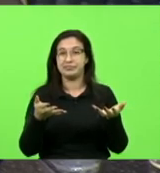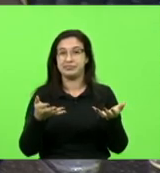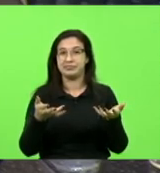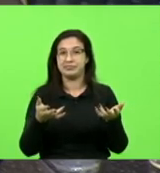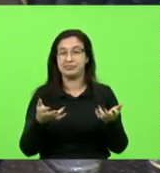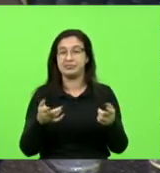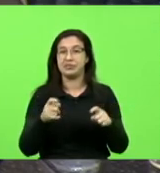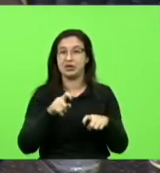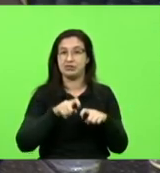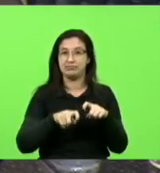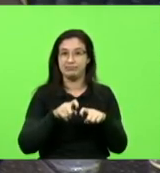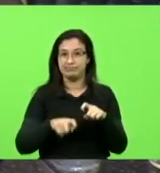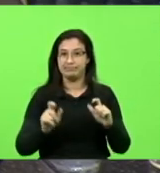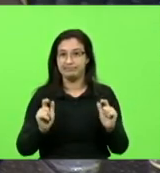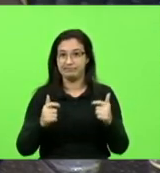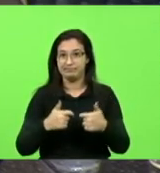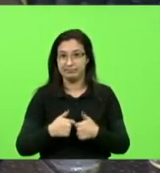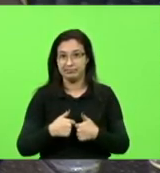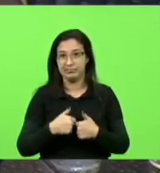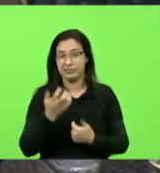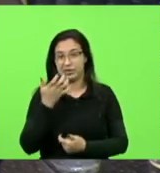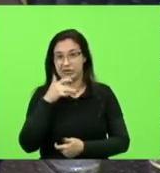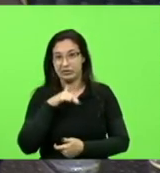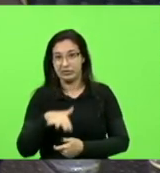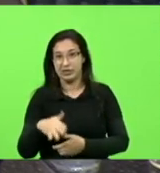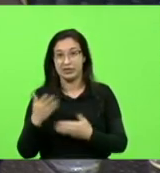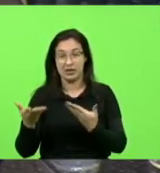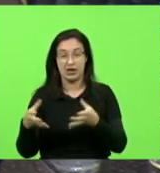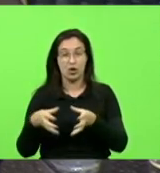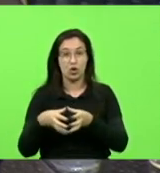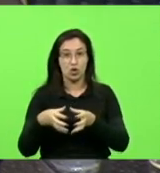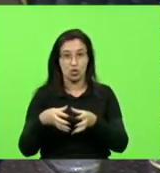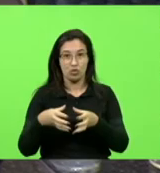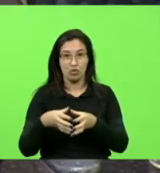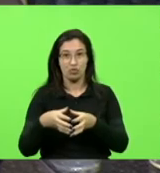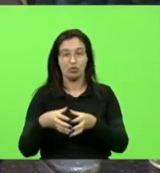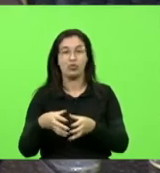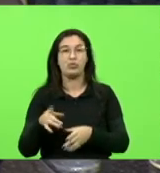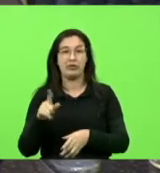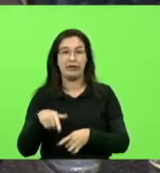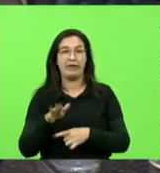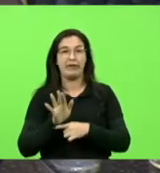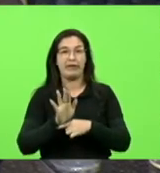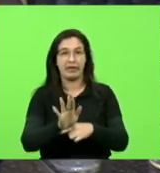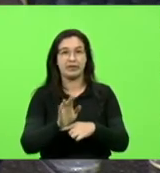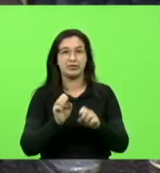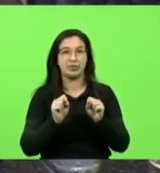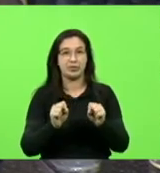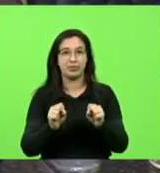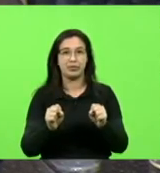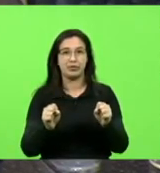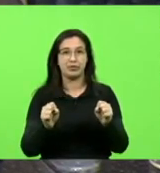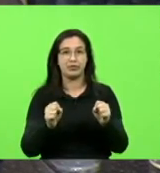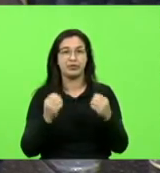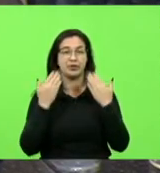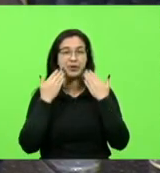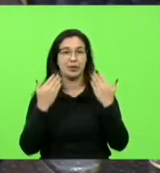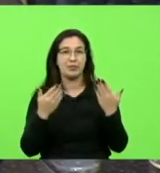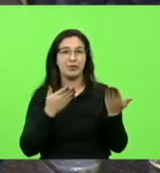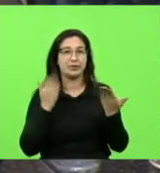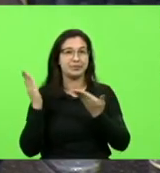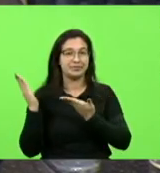infantil, aí a defensoria pública aparece e ainda estampa lá na página deles,